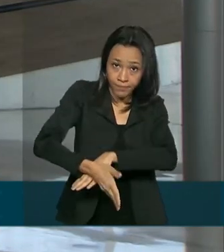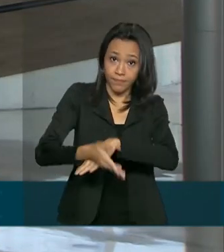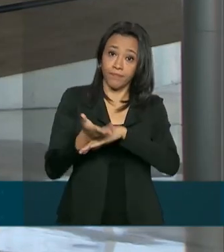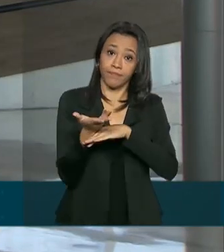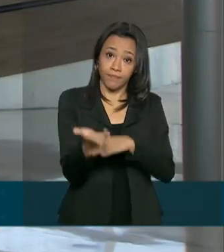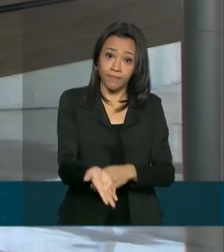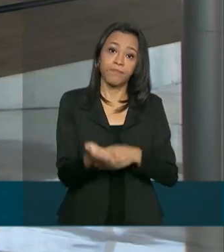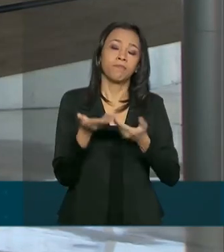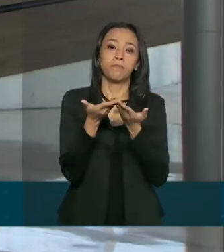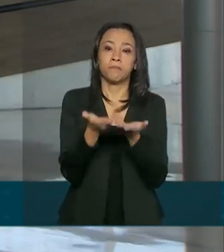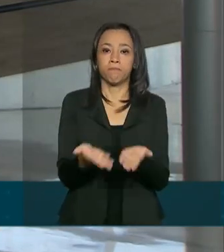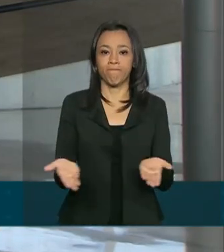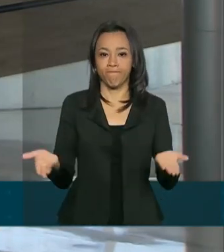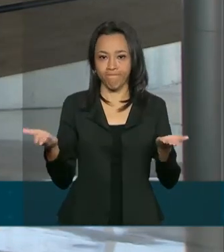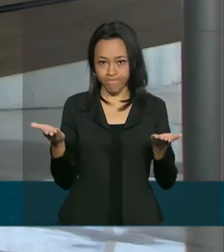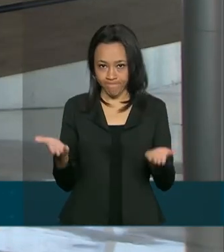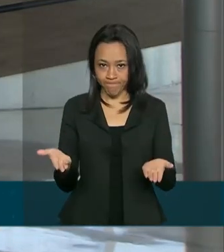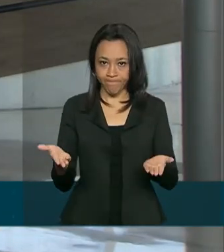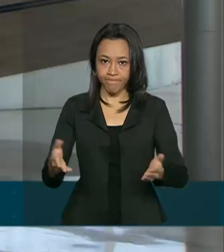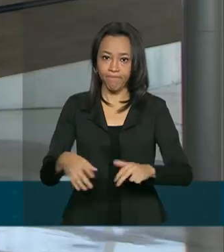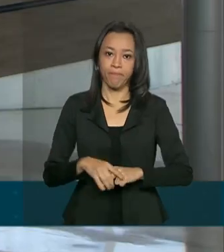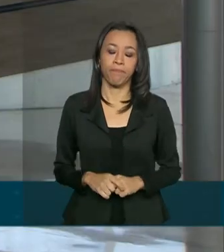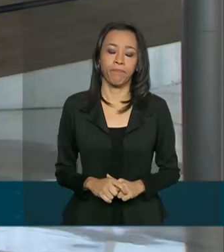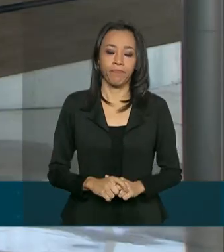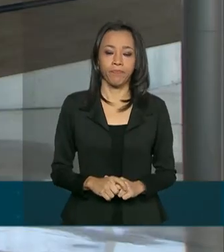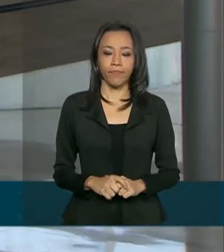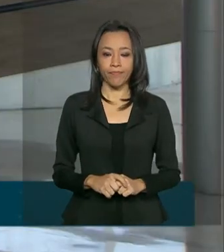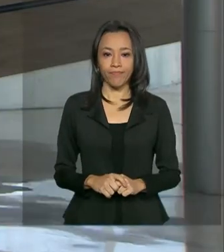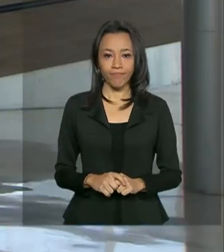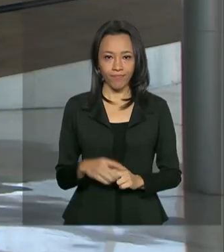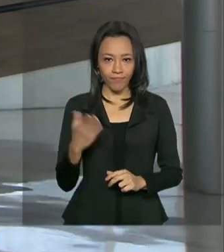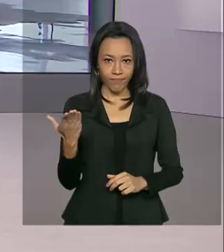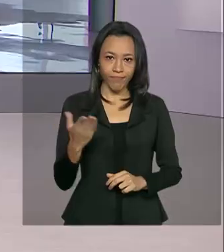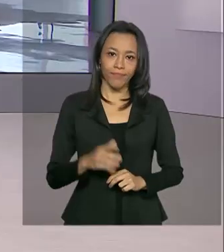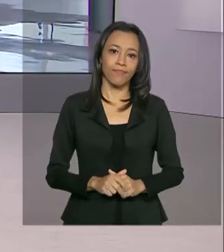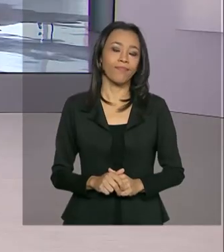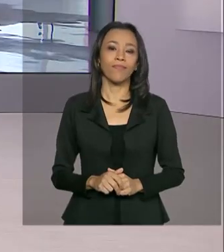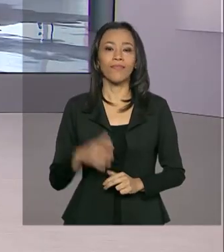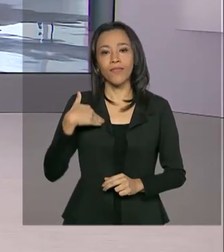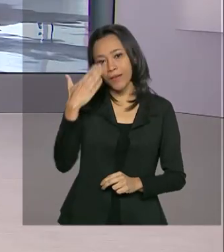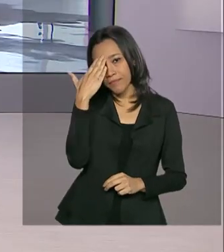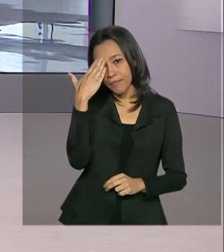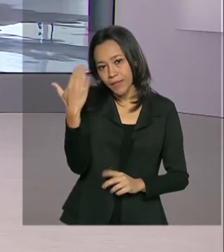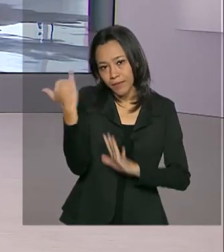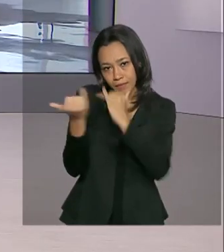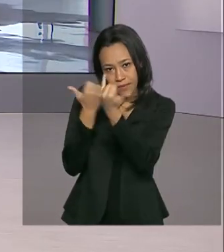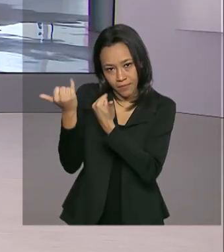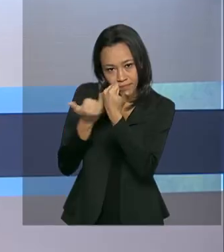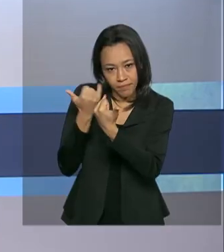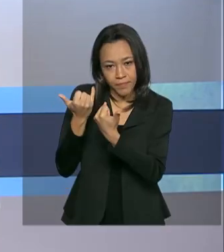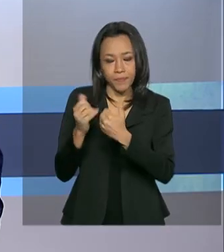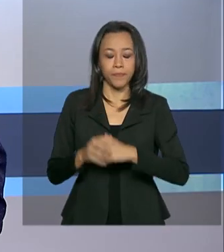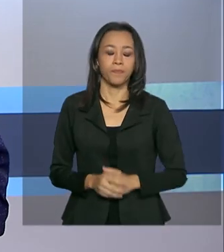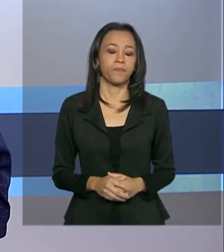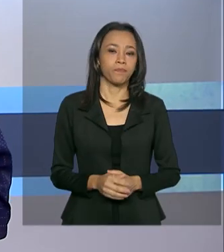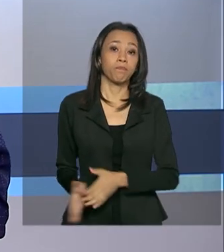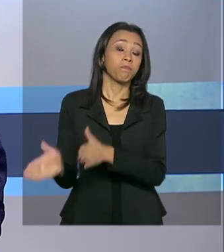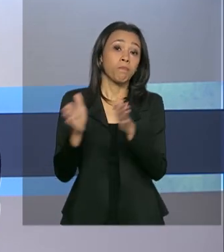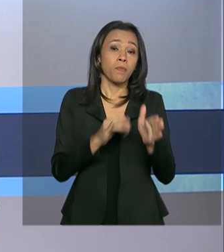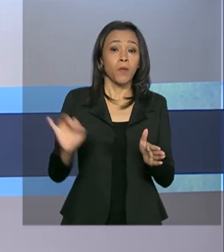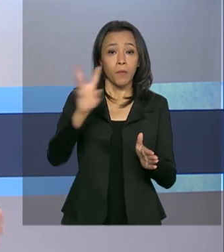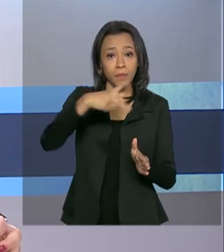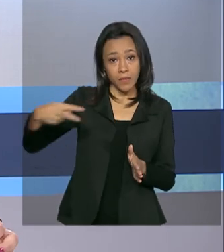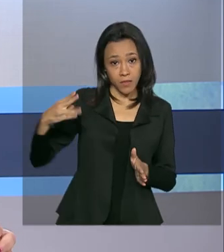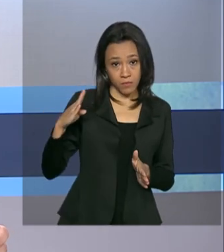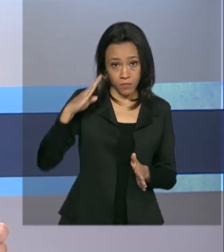.economia.gov.br. Renata. Obrigada, Luciana, pelas suas informações. E o